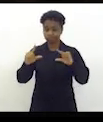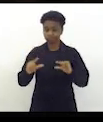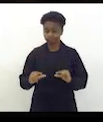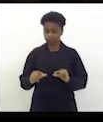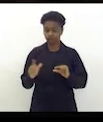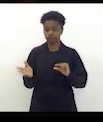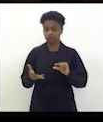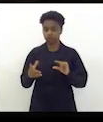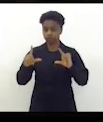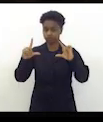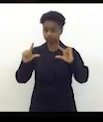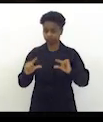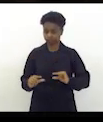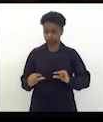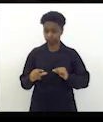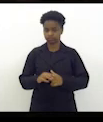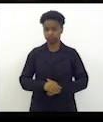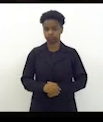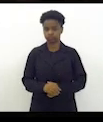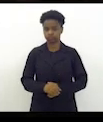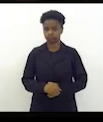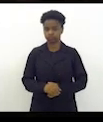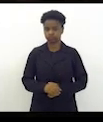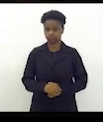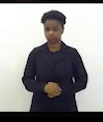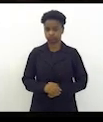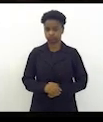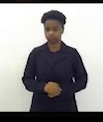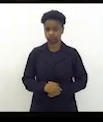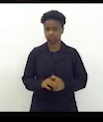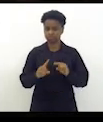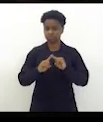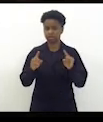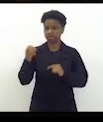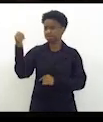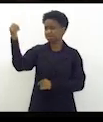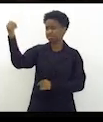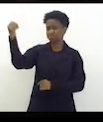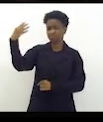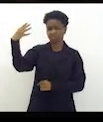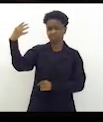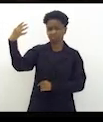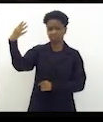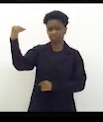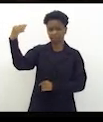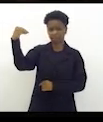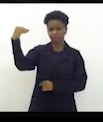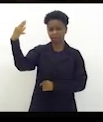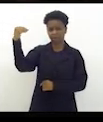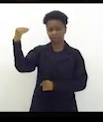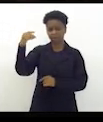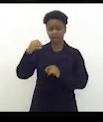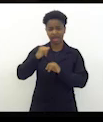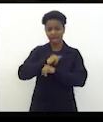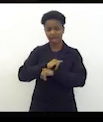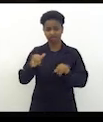velocidade agora bota radar sem avisar